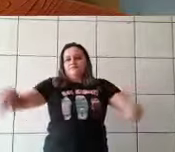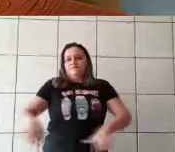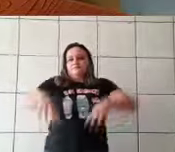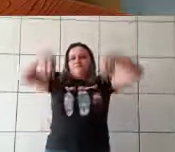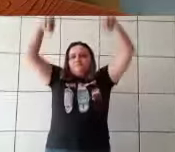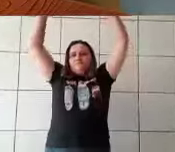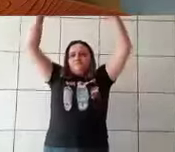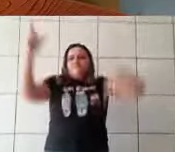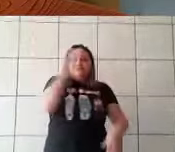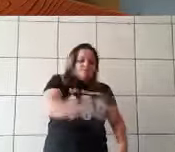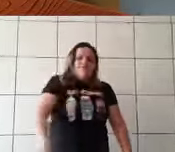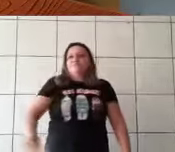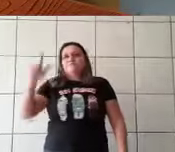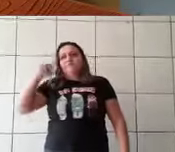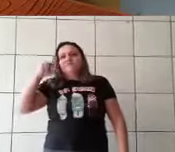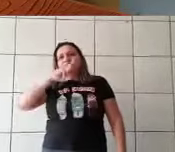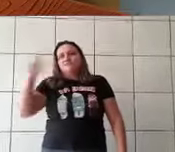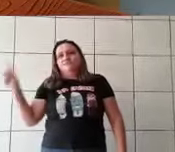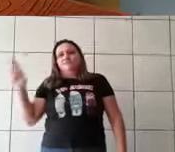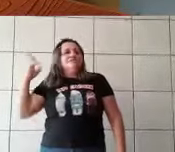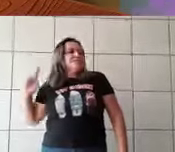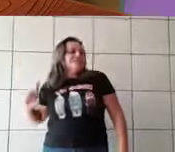Ela arrumou suas coisas e foi para o sótão.